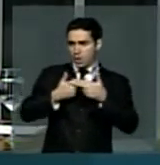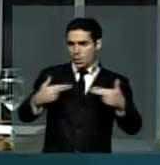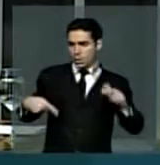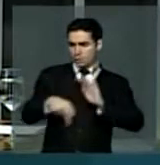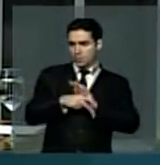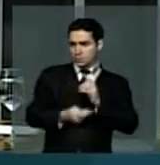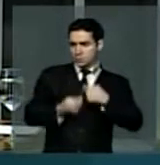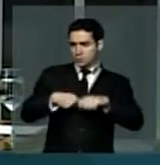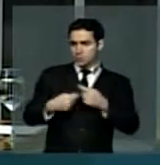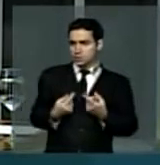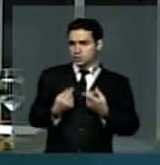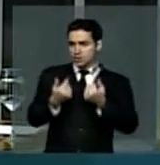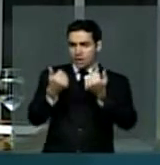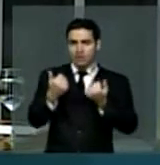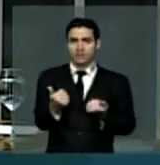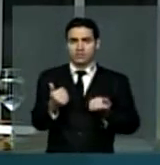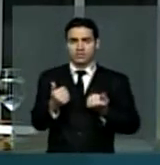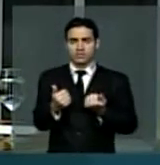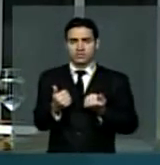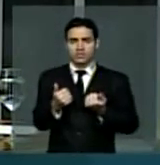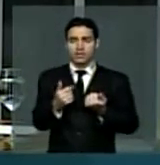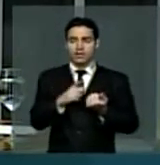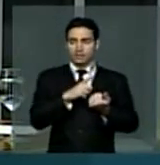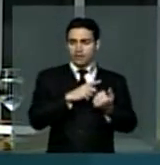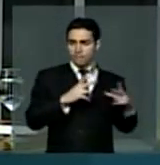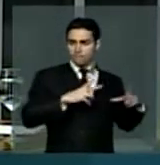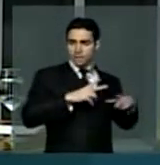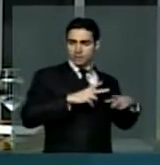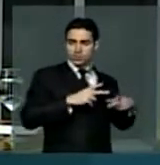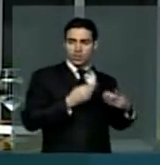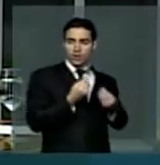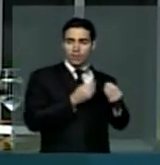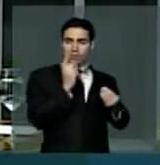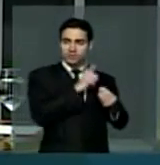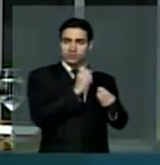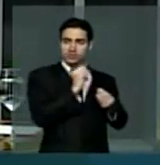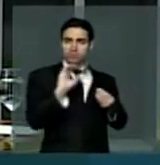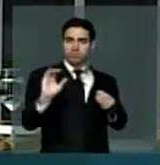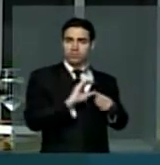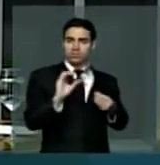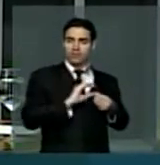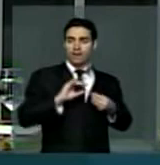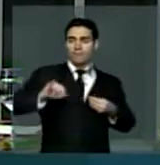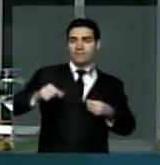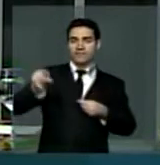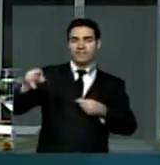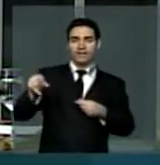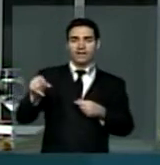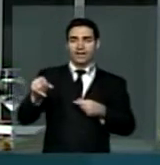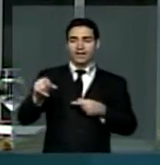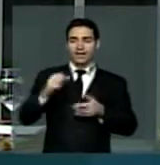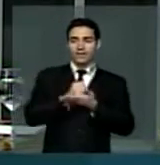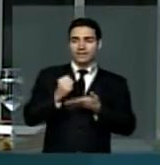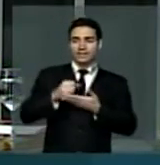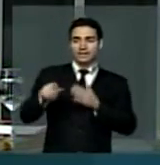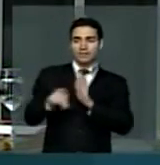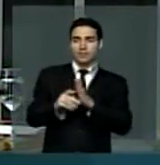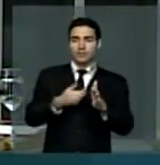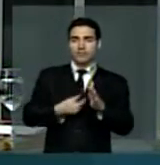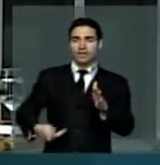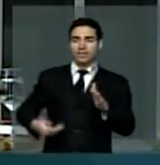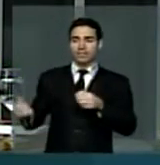administram seus empreendimentos particulares com recursos financeiros e humanos provenientes dos bens